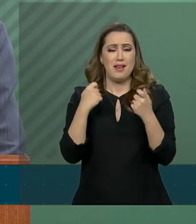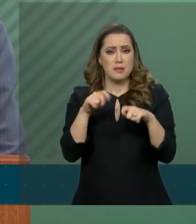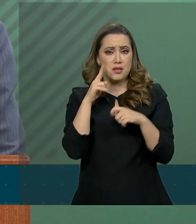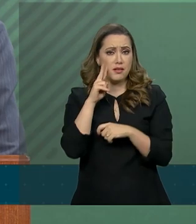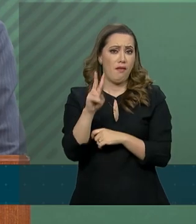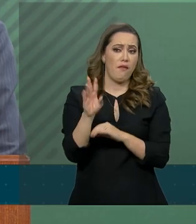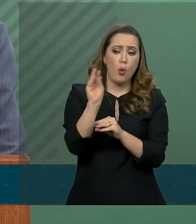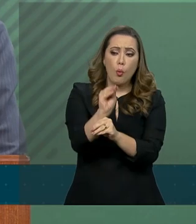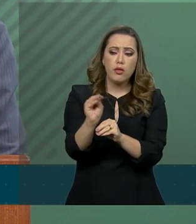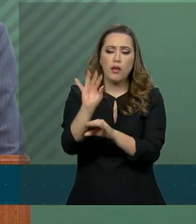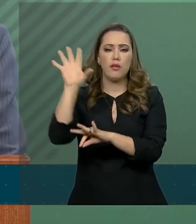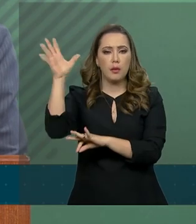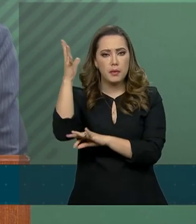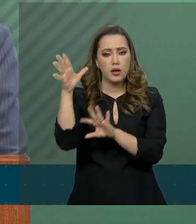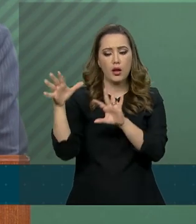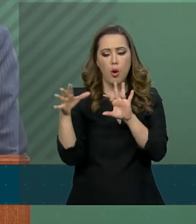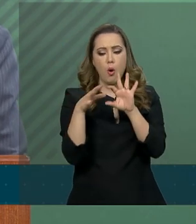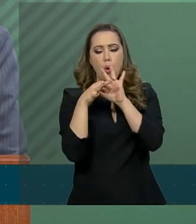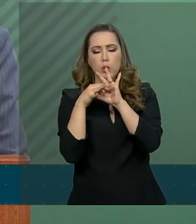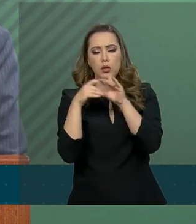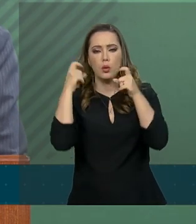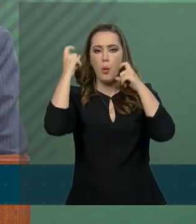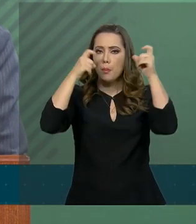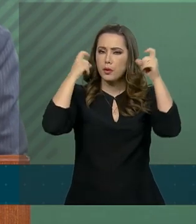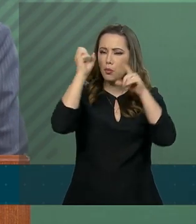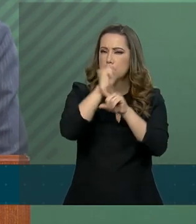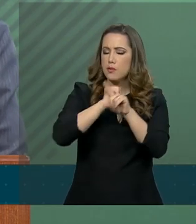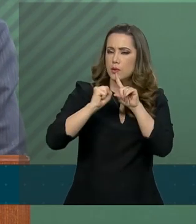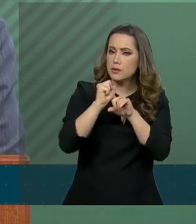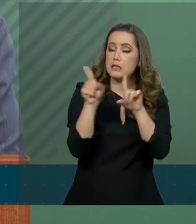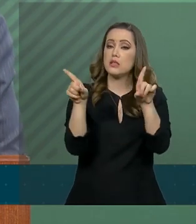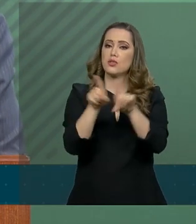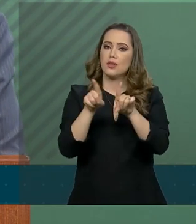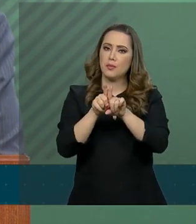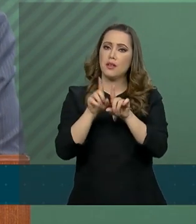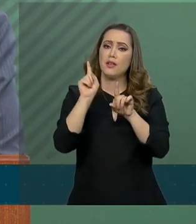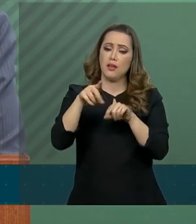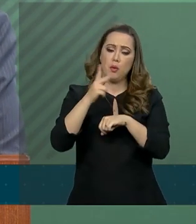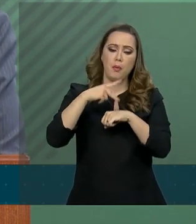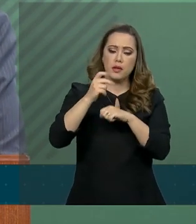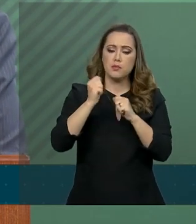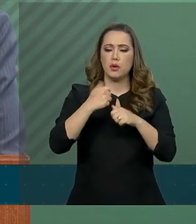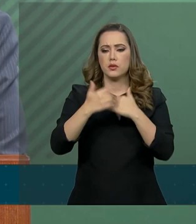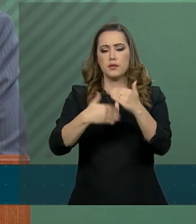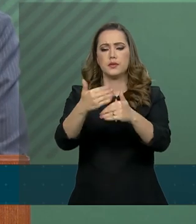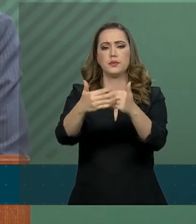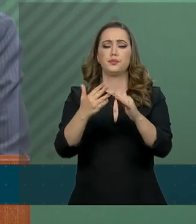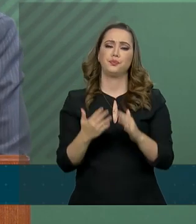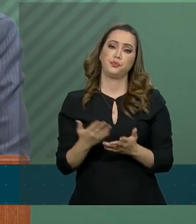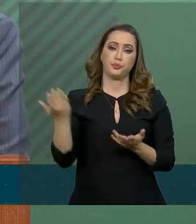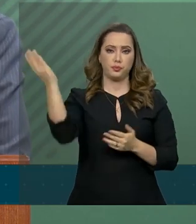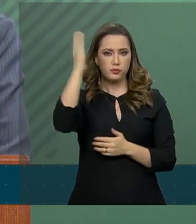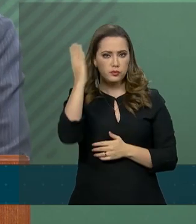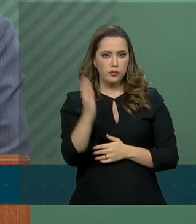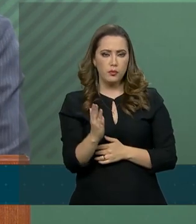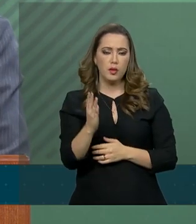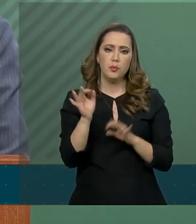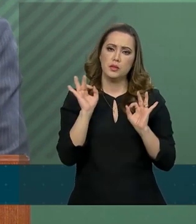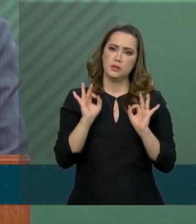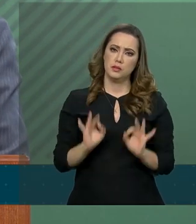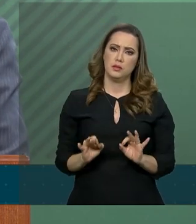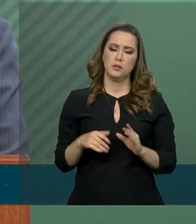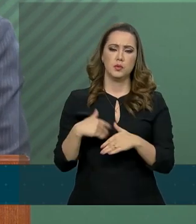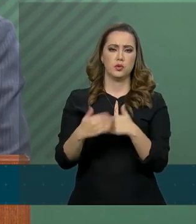cuidados ambientais com preocupação social é que faz com que o país possa avançar. E o Brasil, por certo,